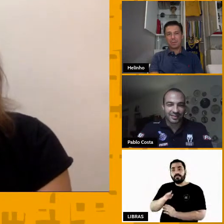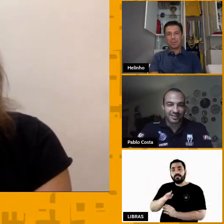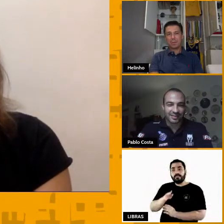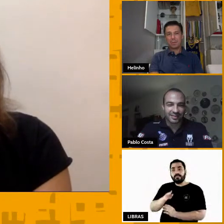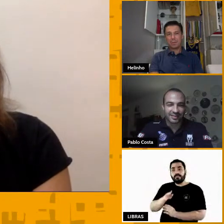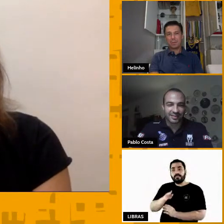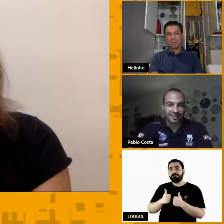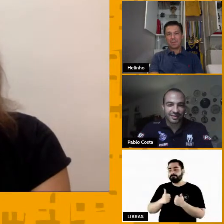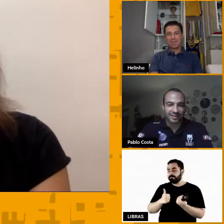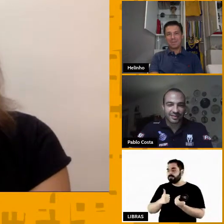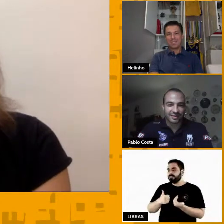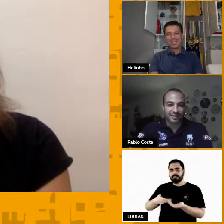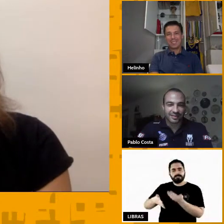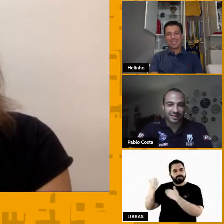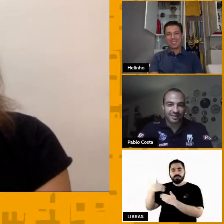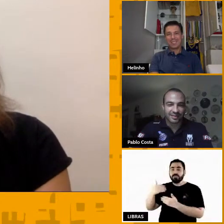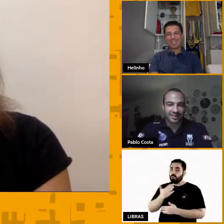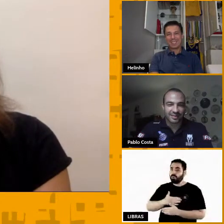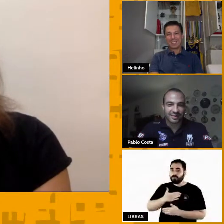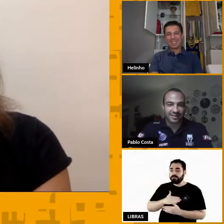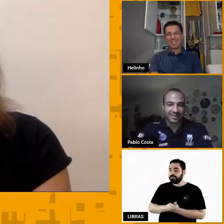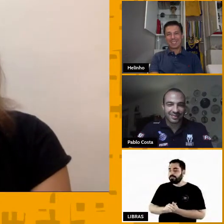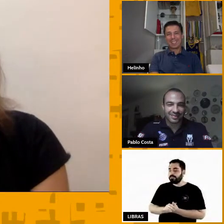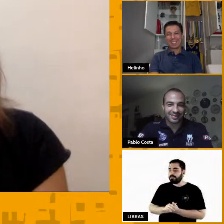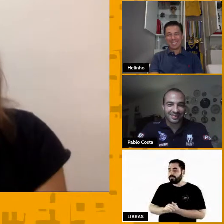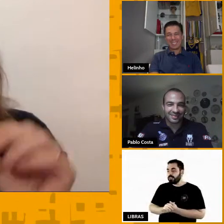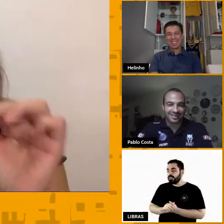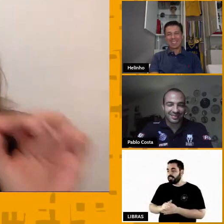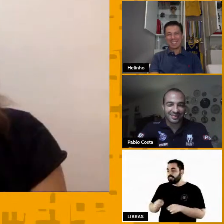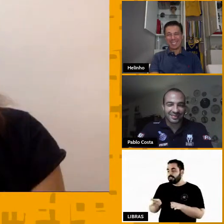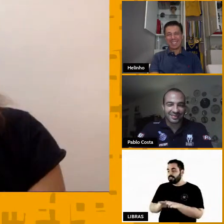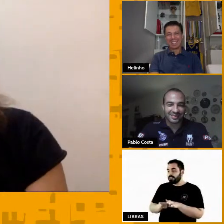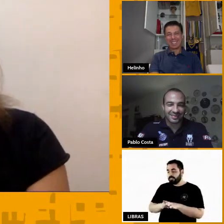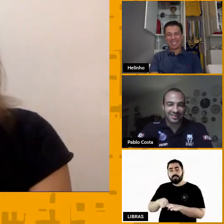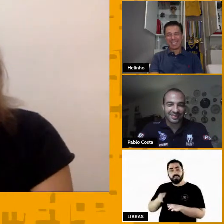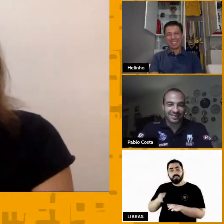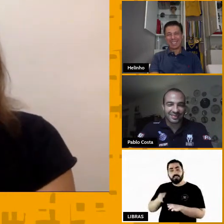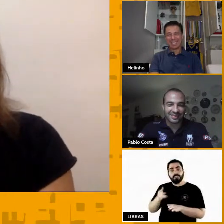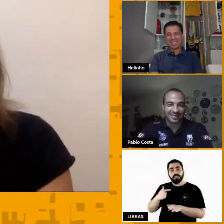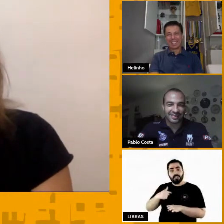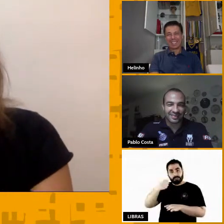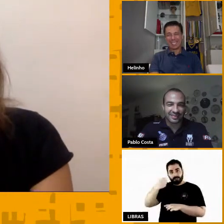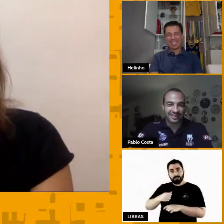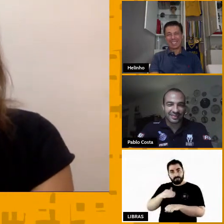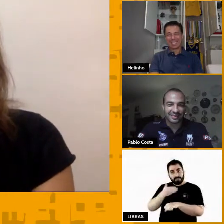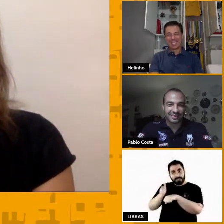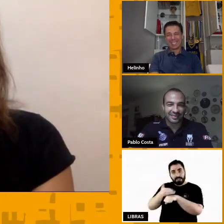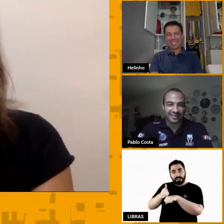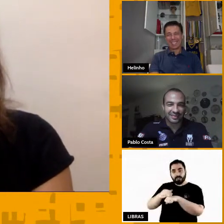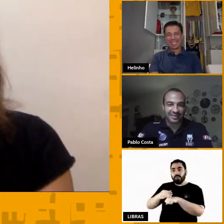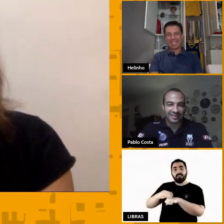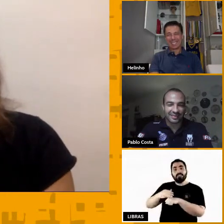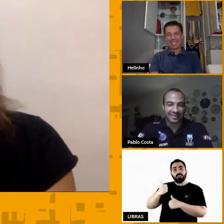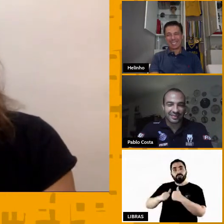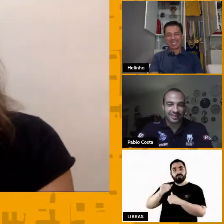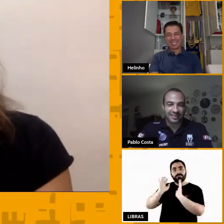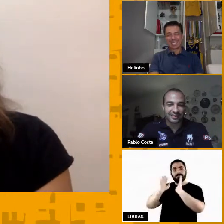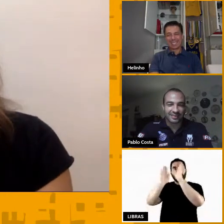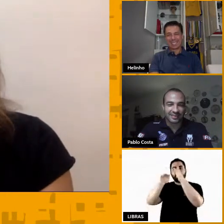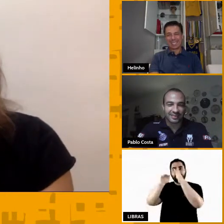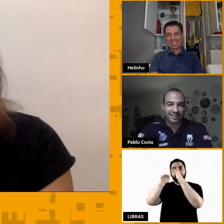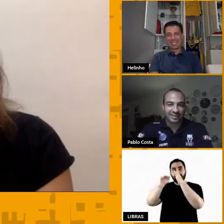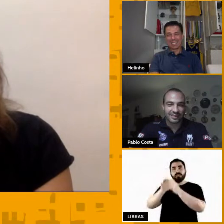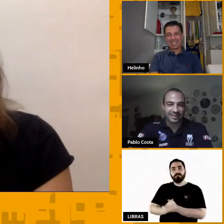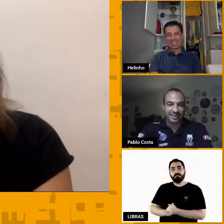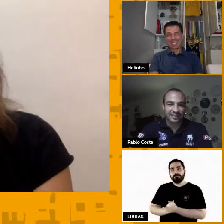acho eles nem sabiam quando me convidaram que eu também fui treinadora de basquete. Essa é a cereja aqui do nosso bolo. Então, para mim, tem um sentido bem